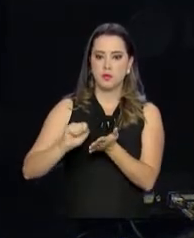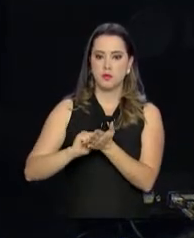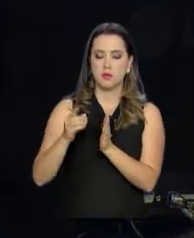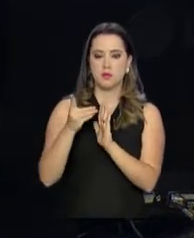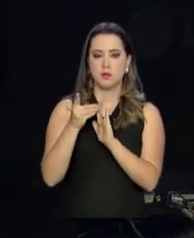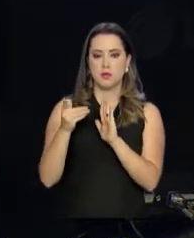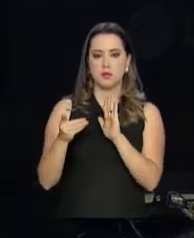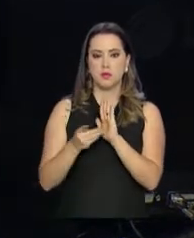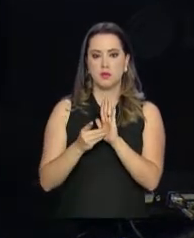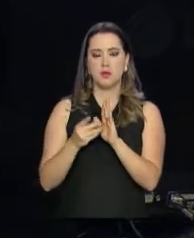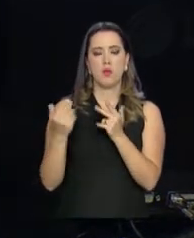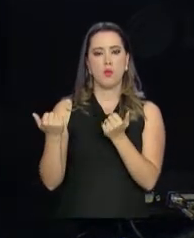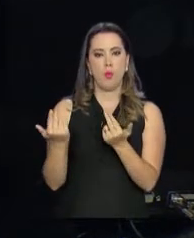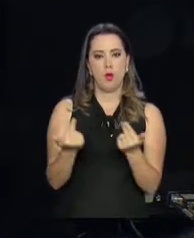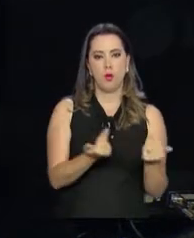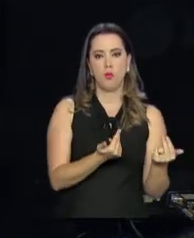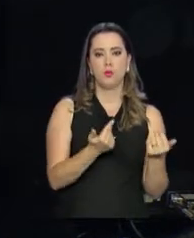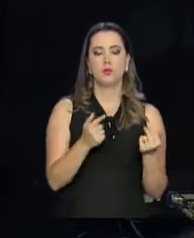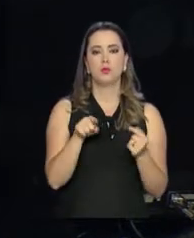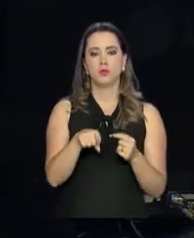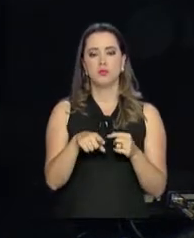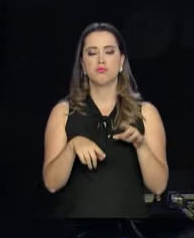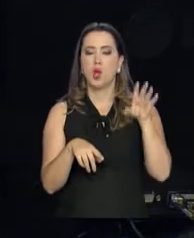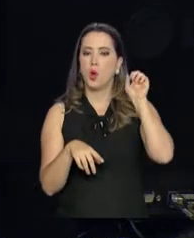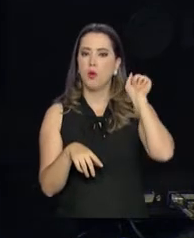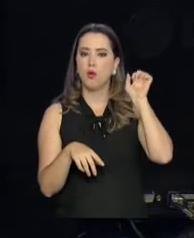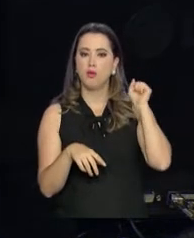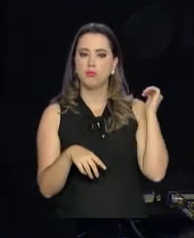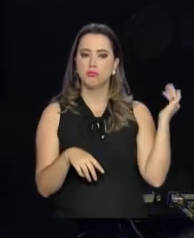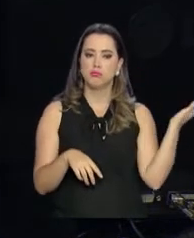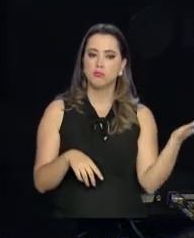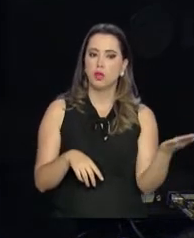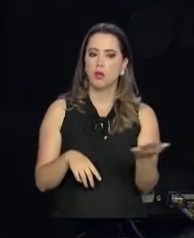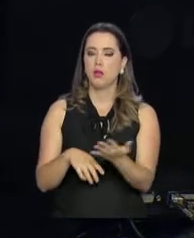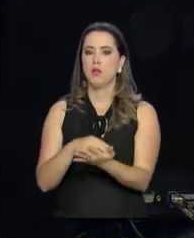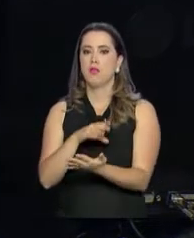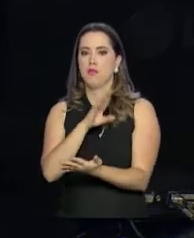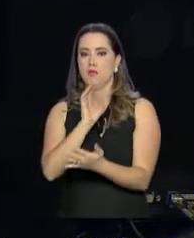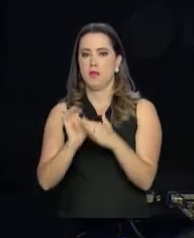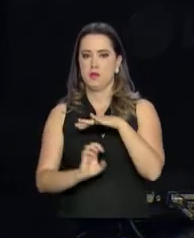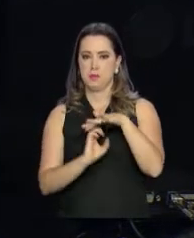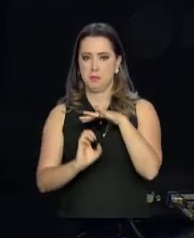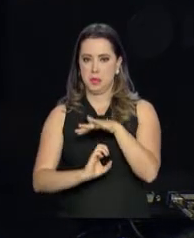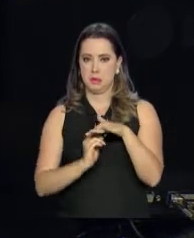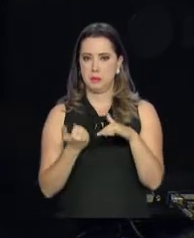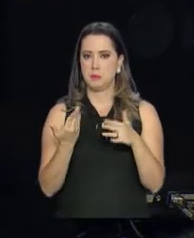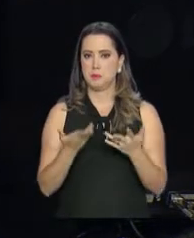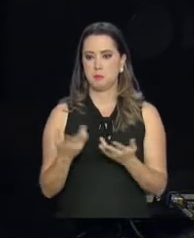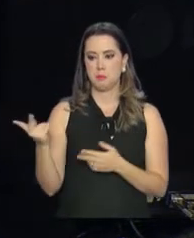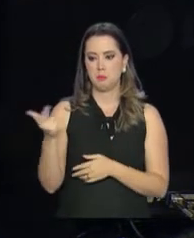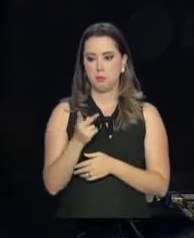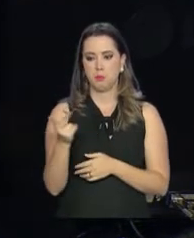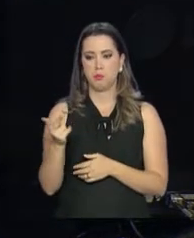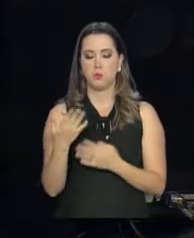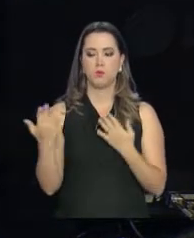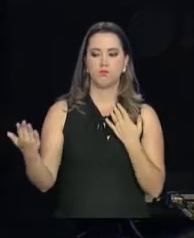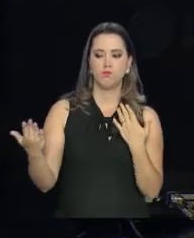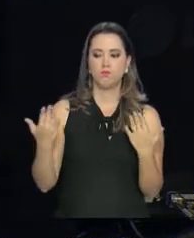decreto e, de igual maneira, ouvir os senhores concessionários, para que fique claro,